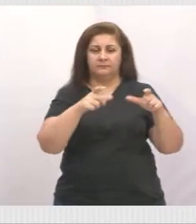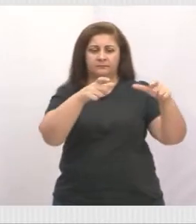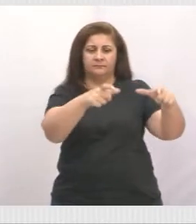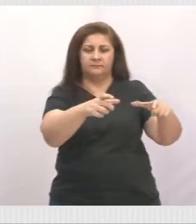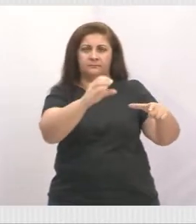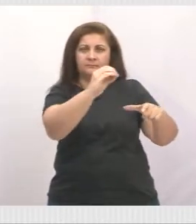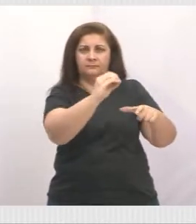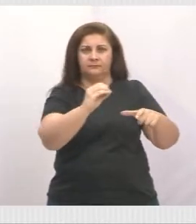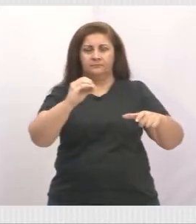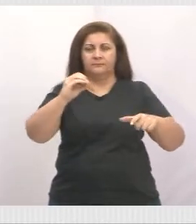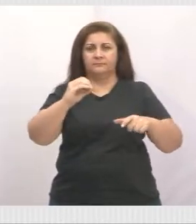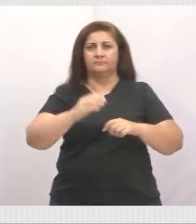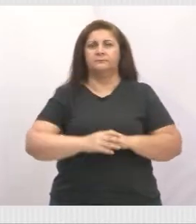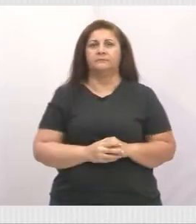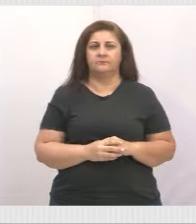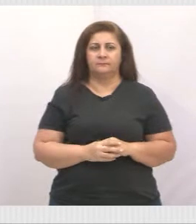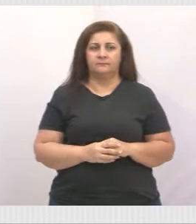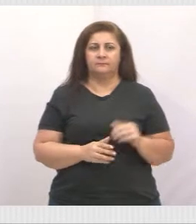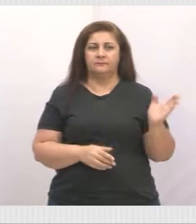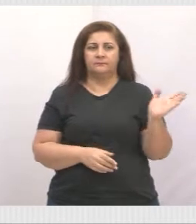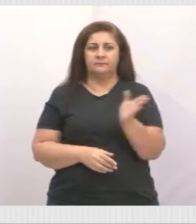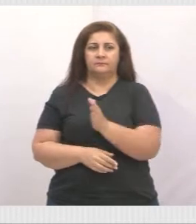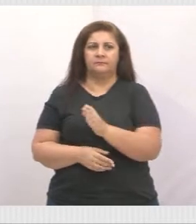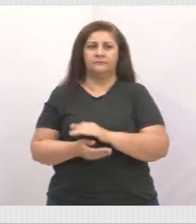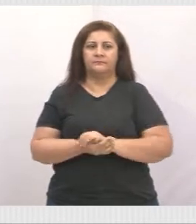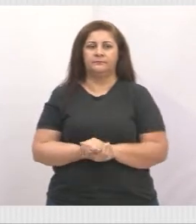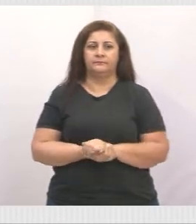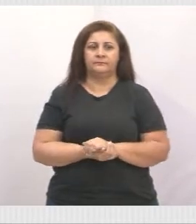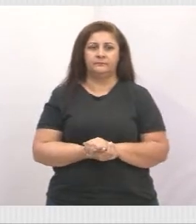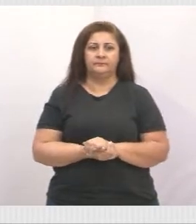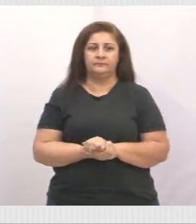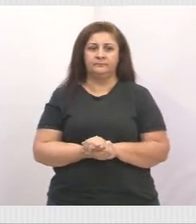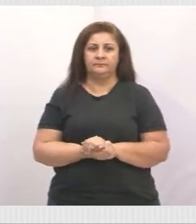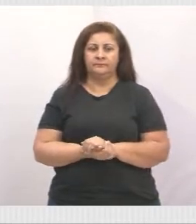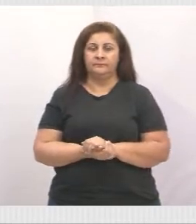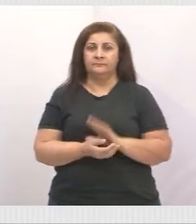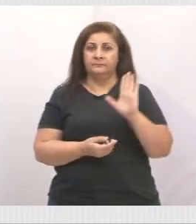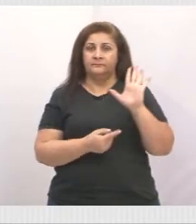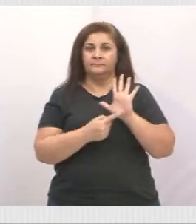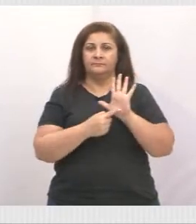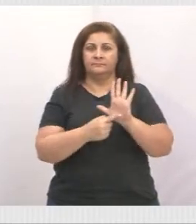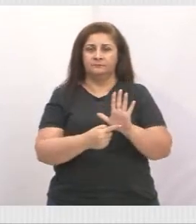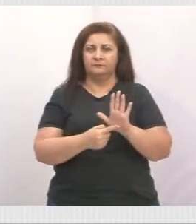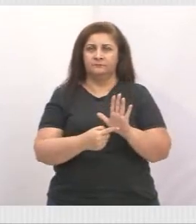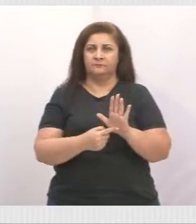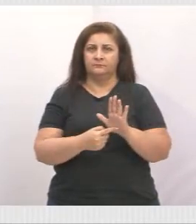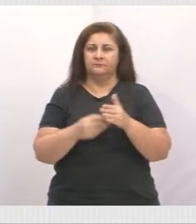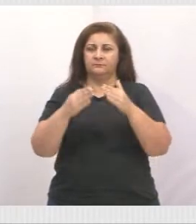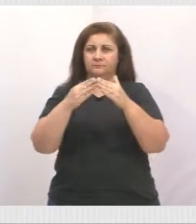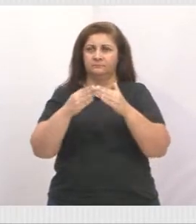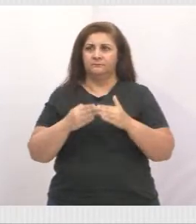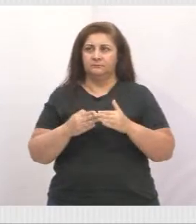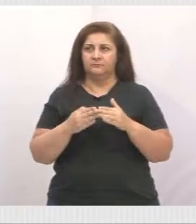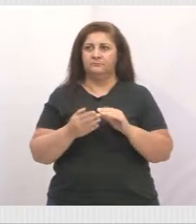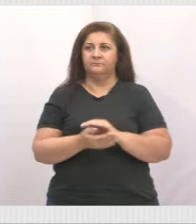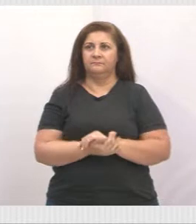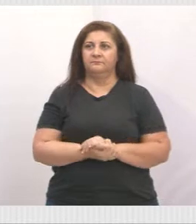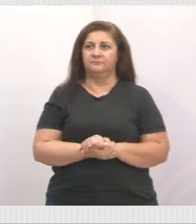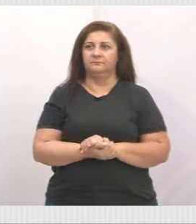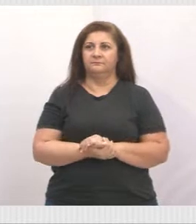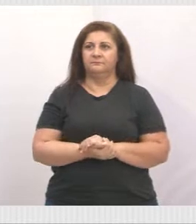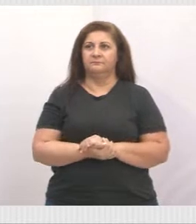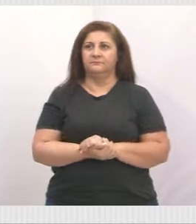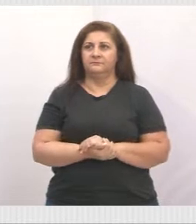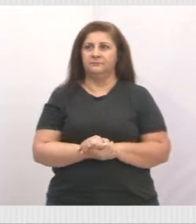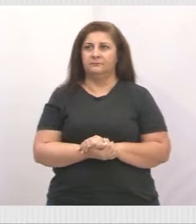Ok? Tem uma próxima? Nós temos alguns pedidos aí na Rua Santo Ivo, na